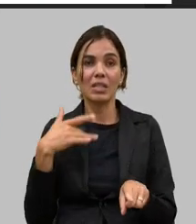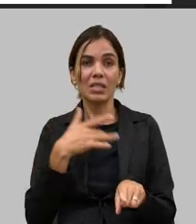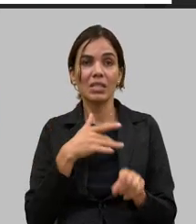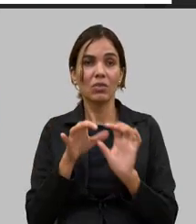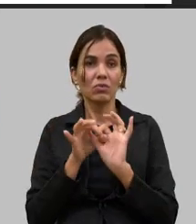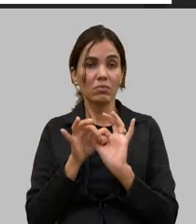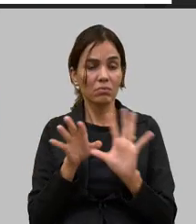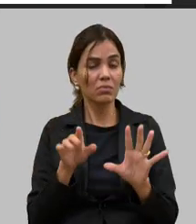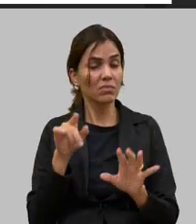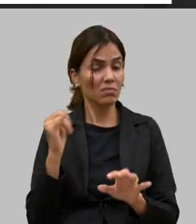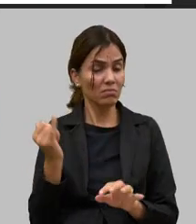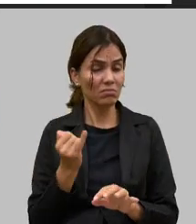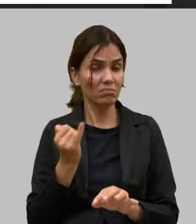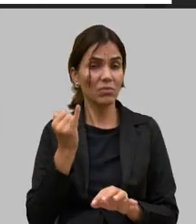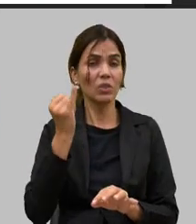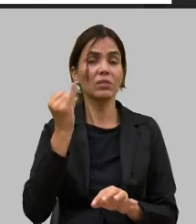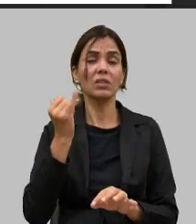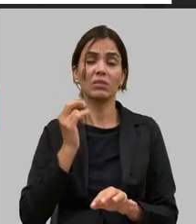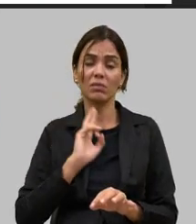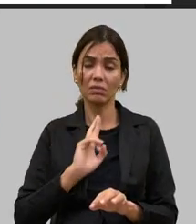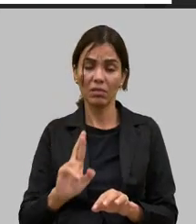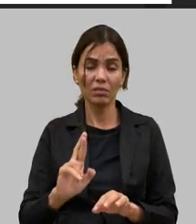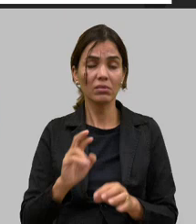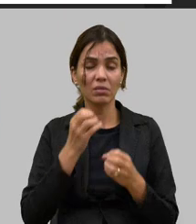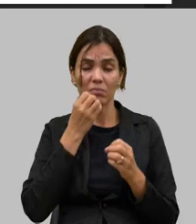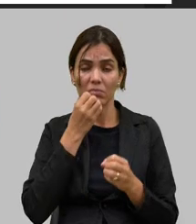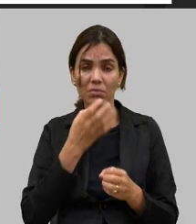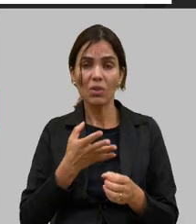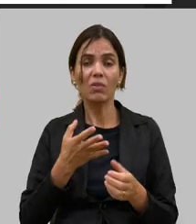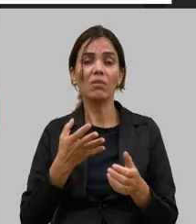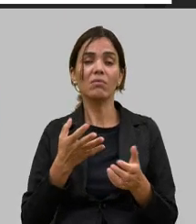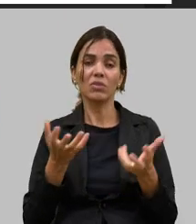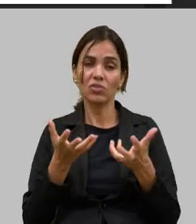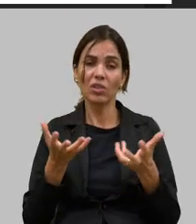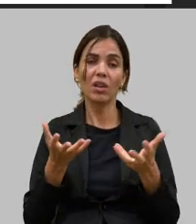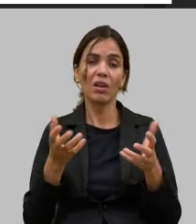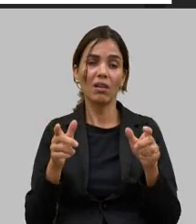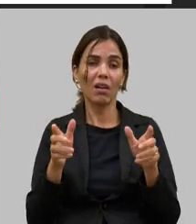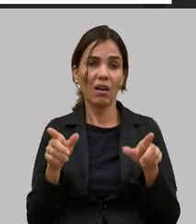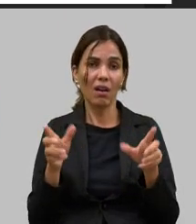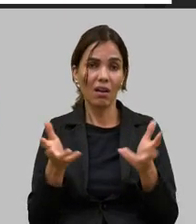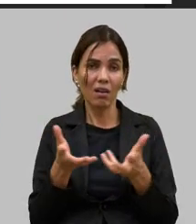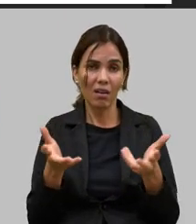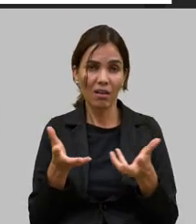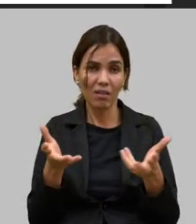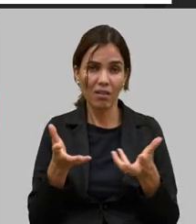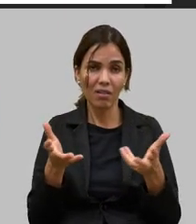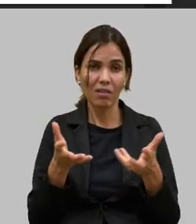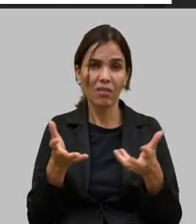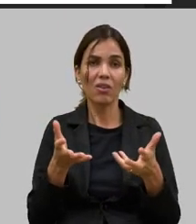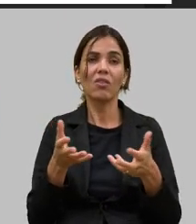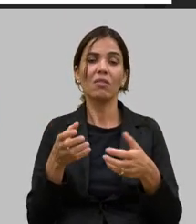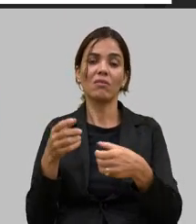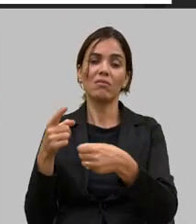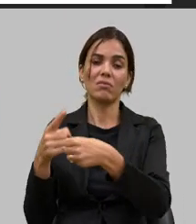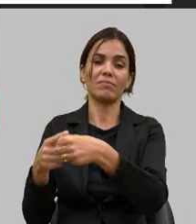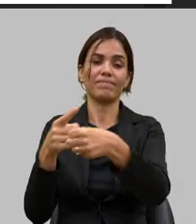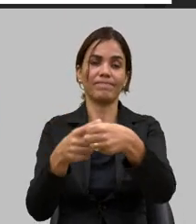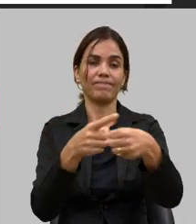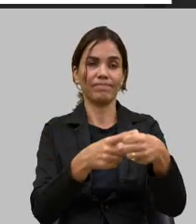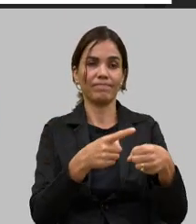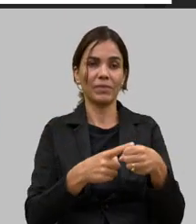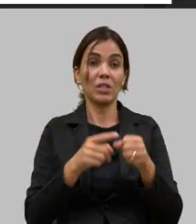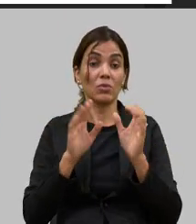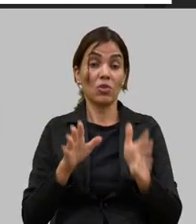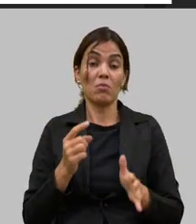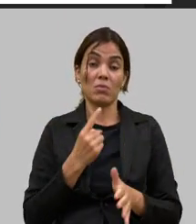fundamental isso deu um resultado muito bom esse ano nós queremos estender isso agora para o interior o primeiro foi em Belo Horizonte na cidade administrativa lá na